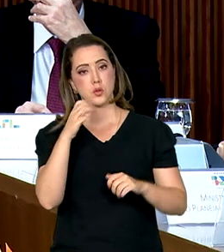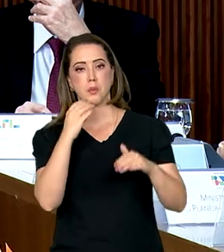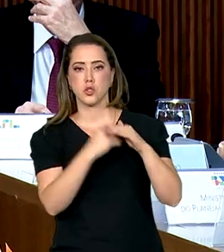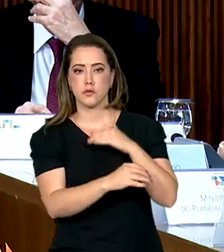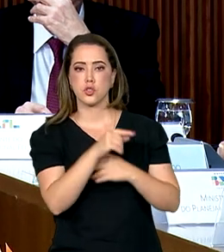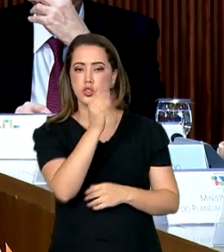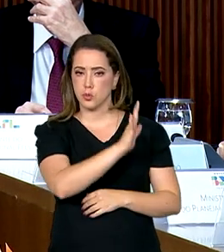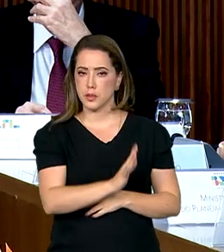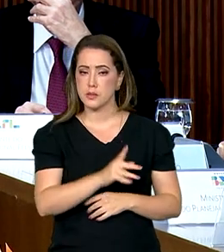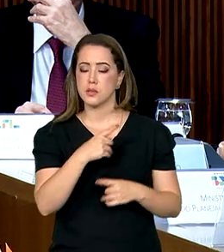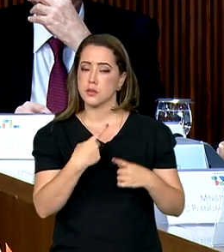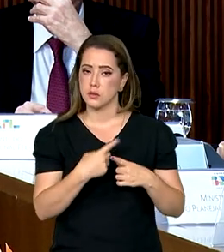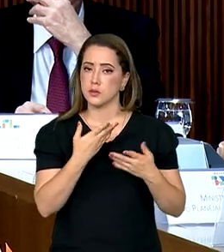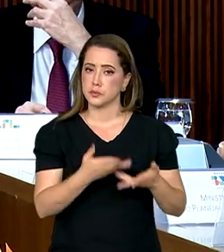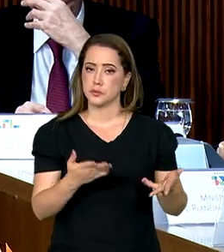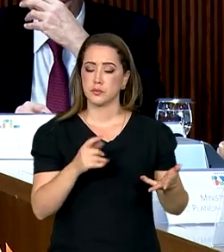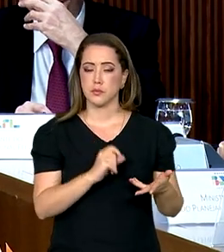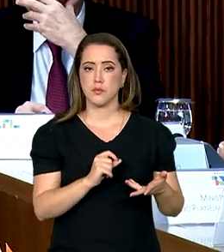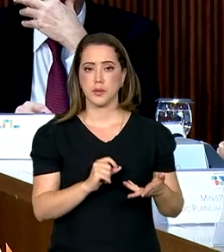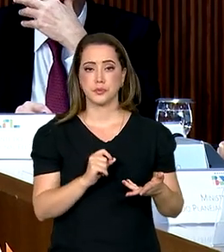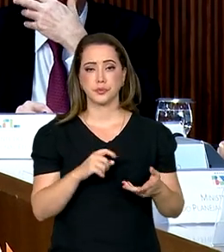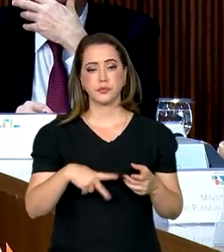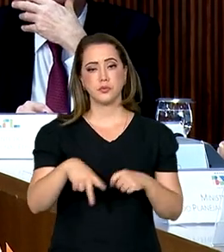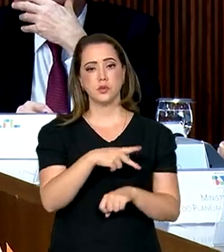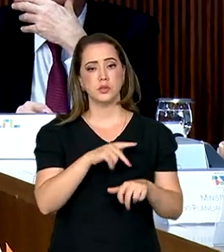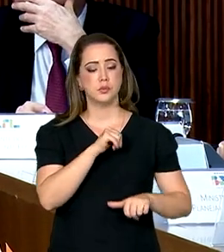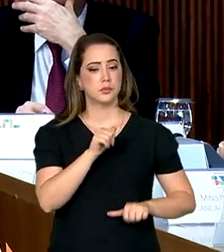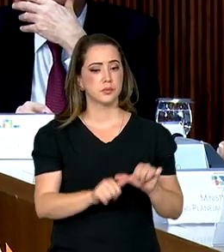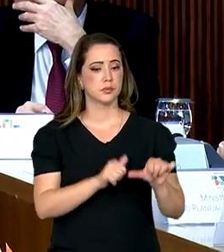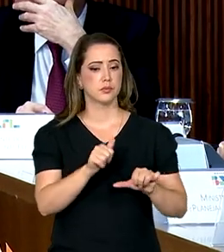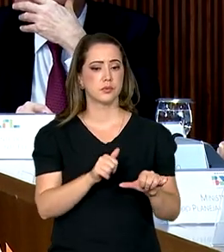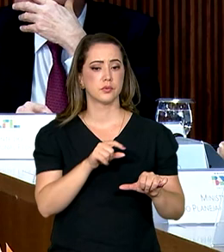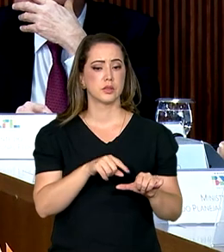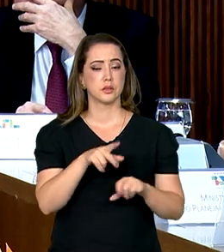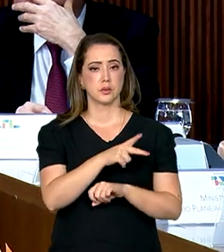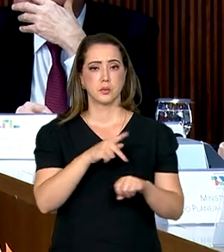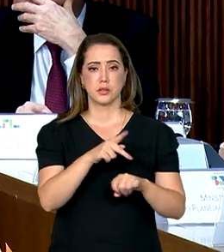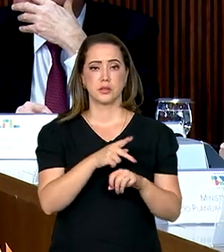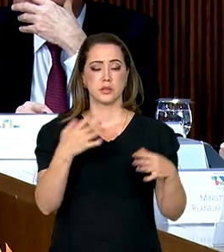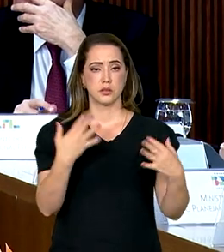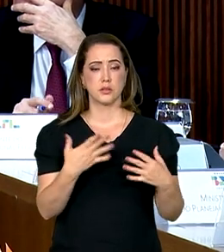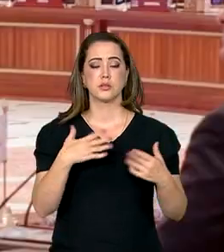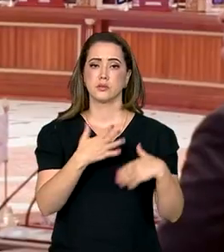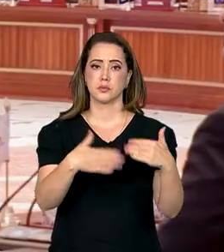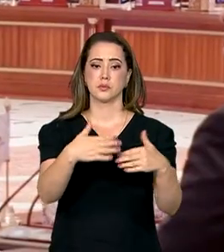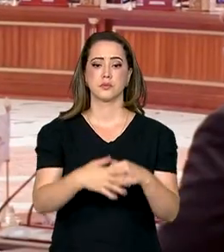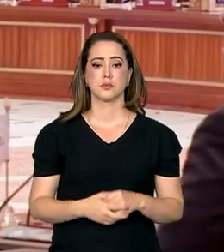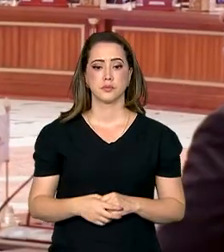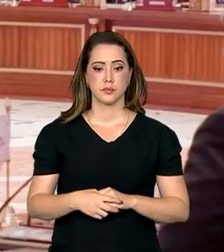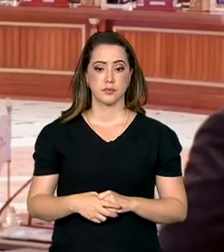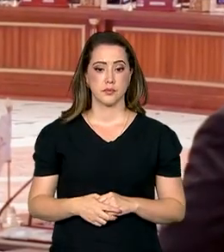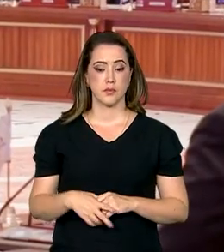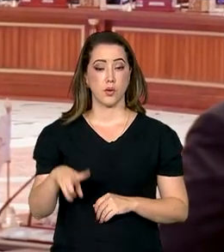investimentos e fazer com que esse país se transforme num país definitivamente desenvolvido. O